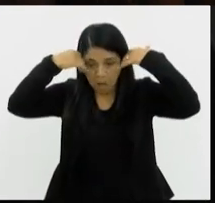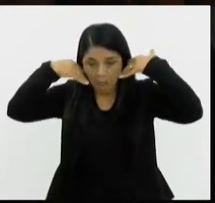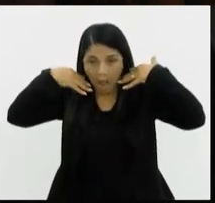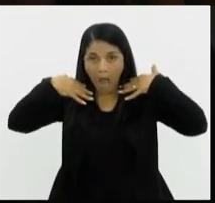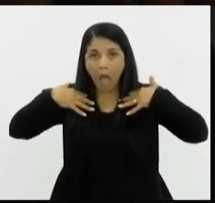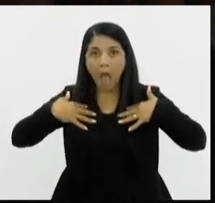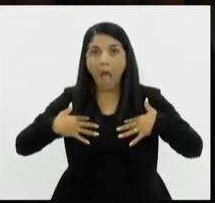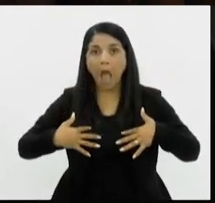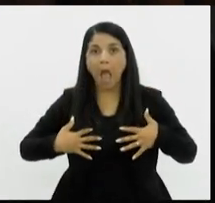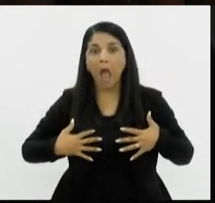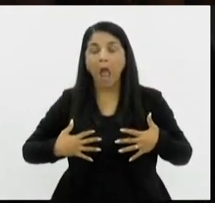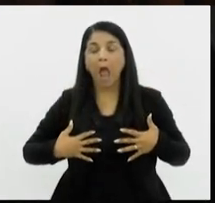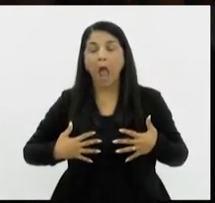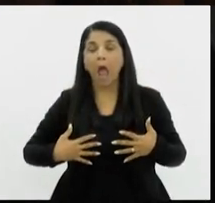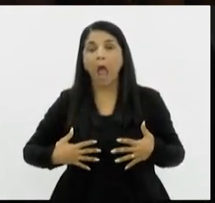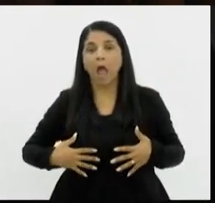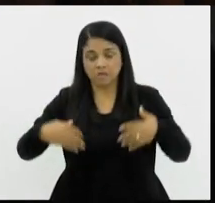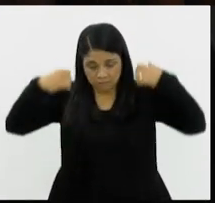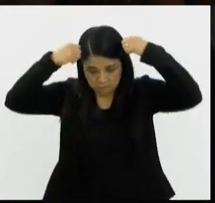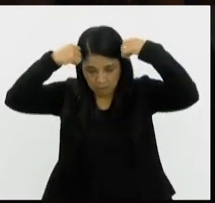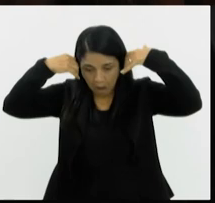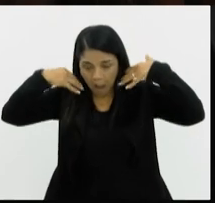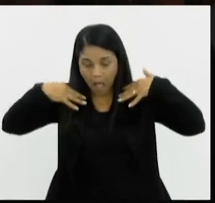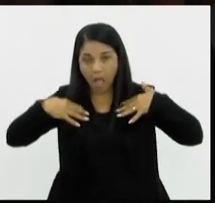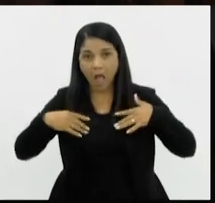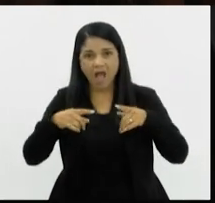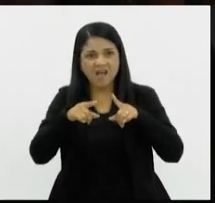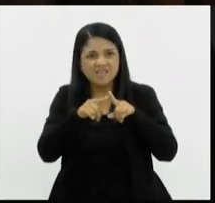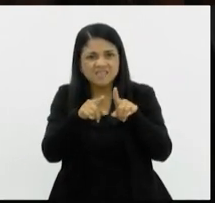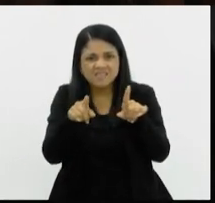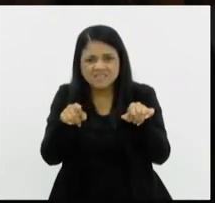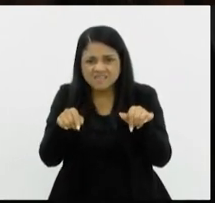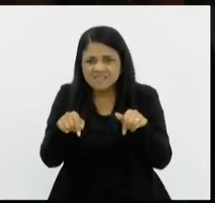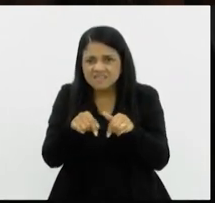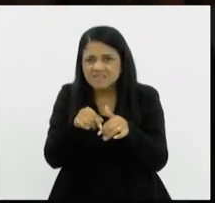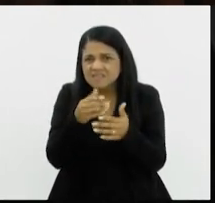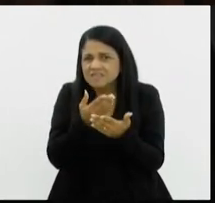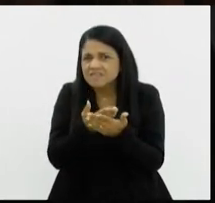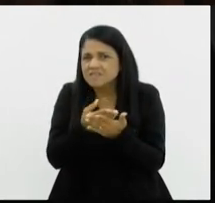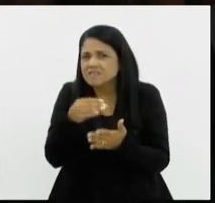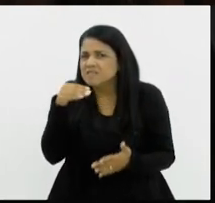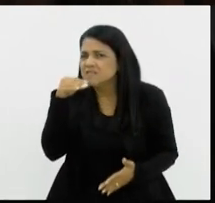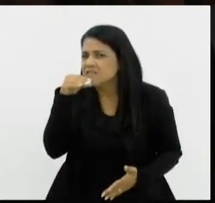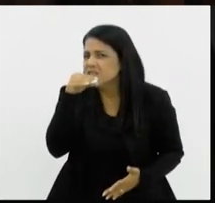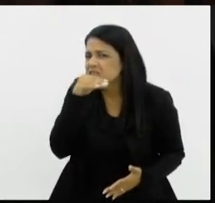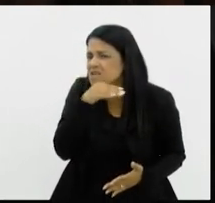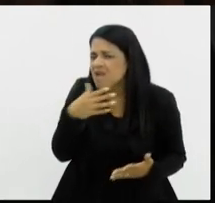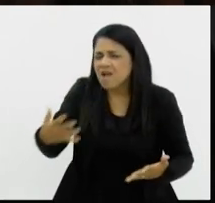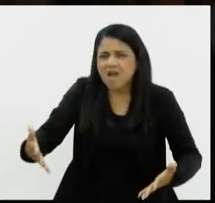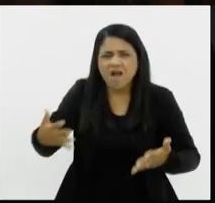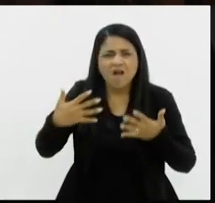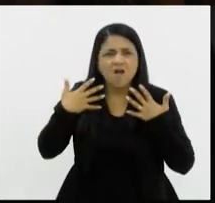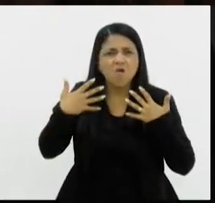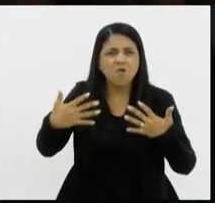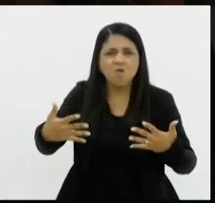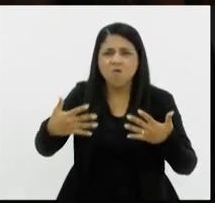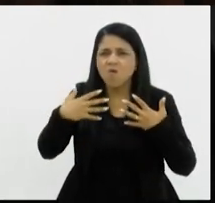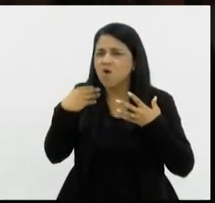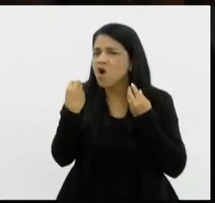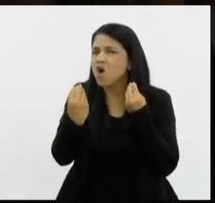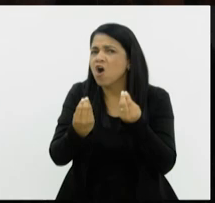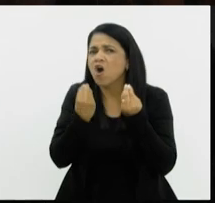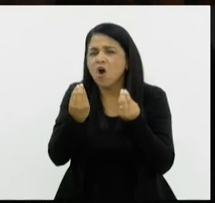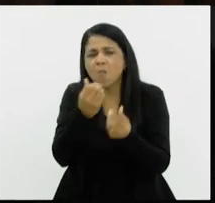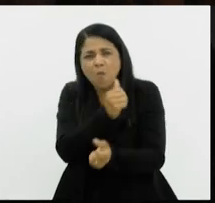suor, pois a sala de aula é a escola muito quente, um calor intenso. Não tem como nenhum